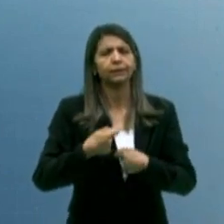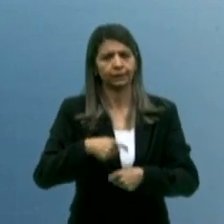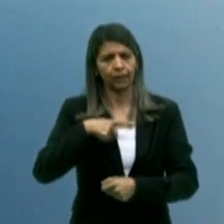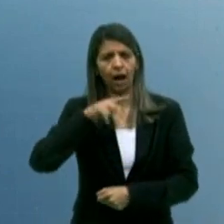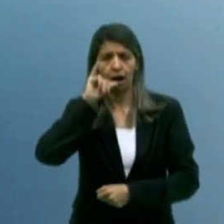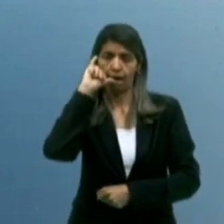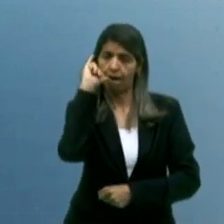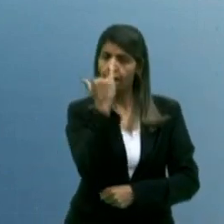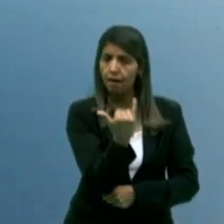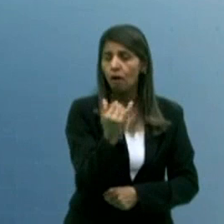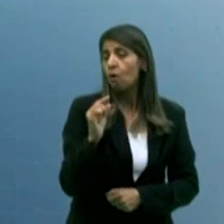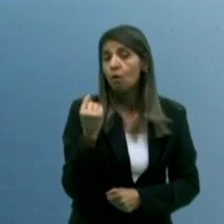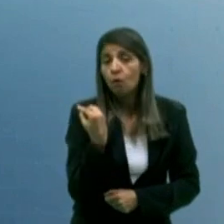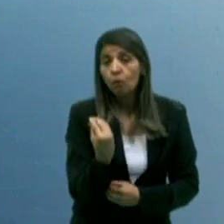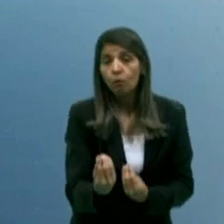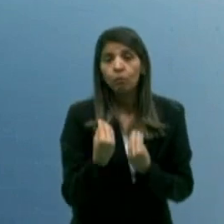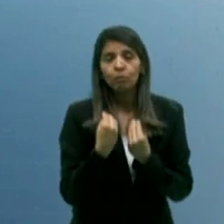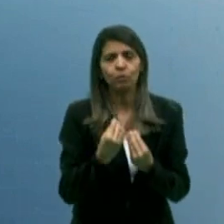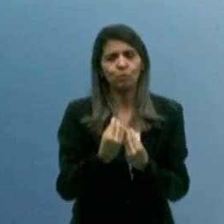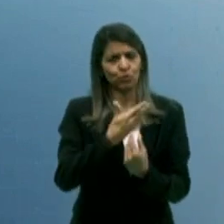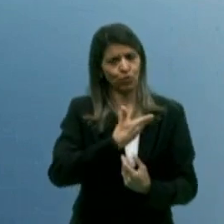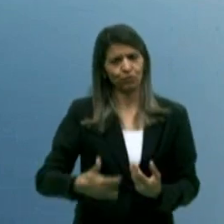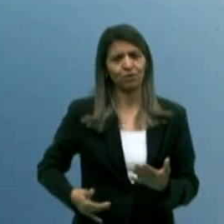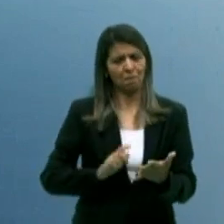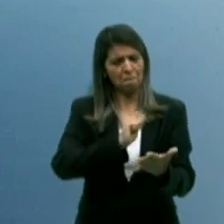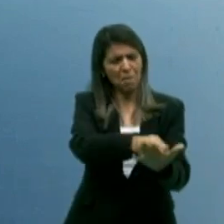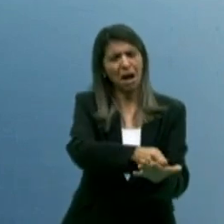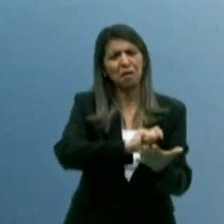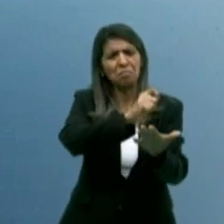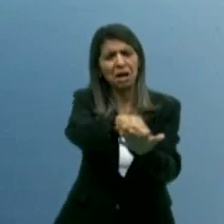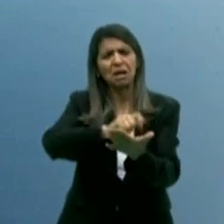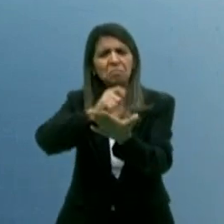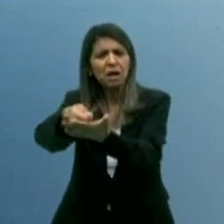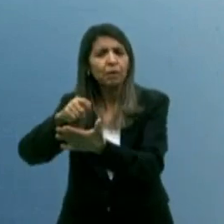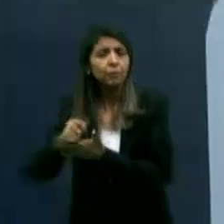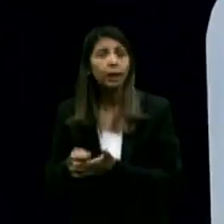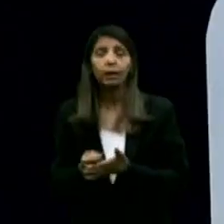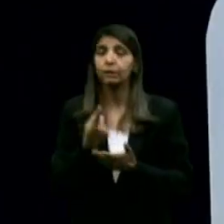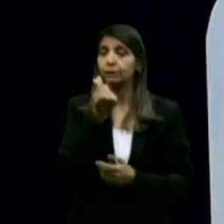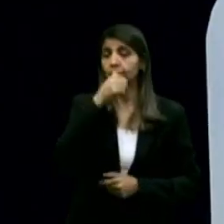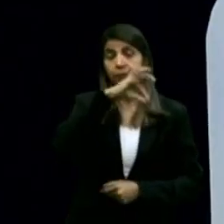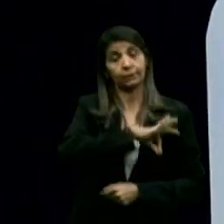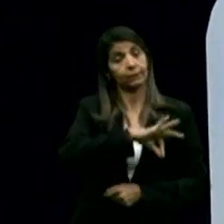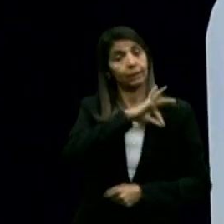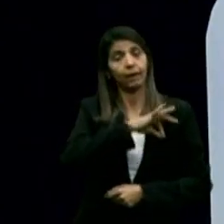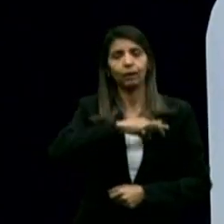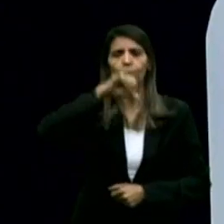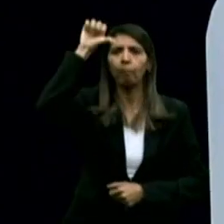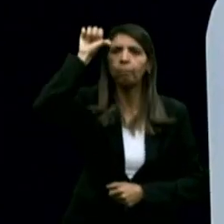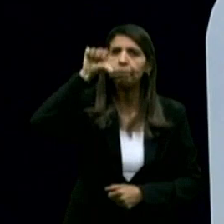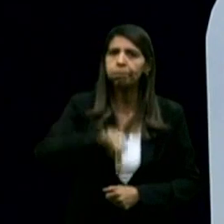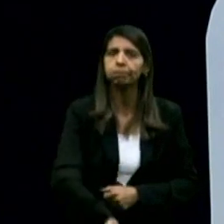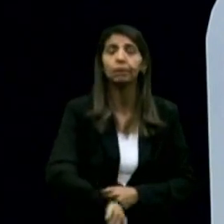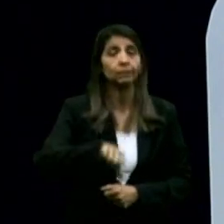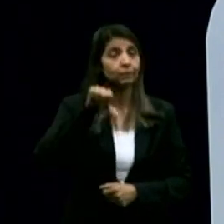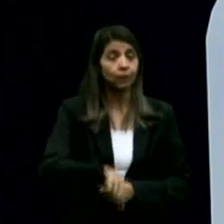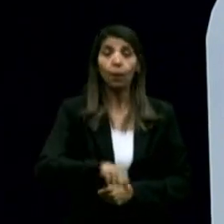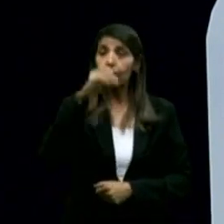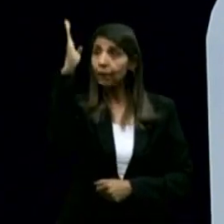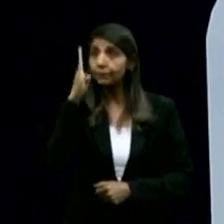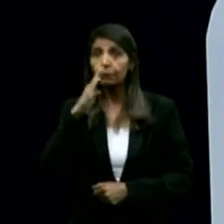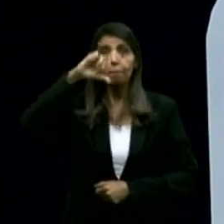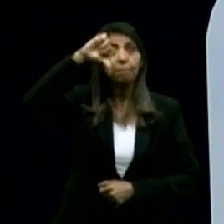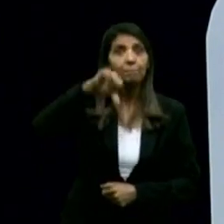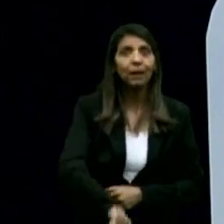paga os piores, o governo paga a agentes, investigadores, os piores salários do nosso país. Mas criar